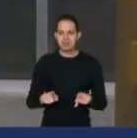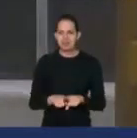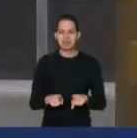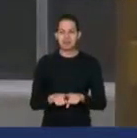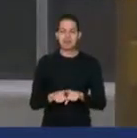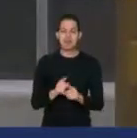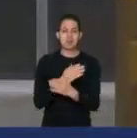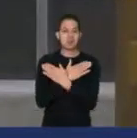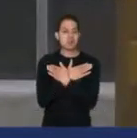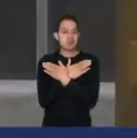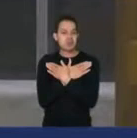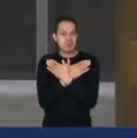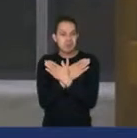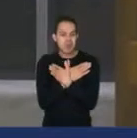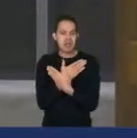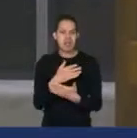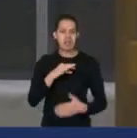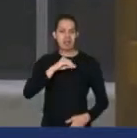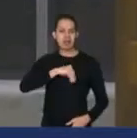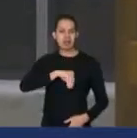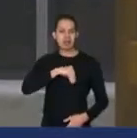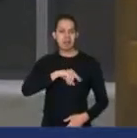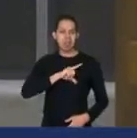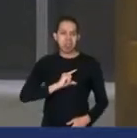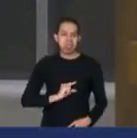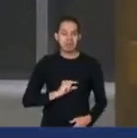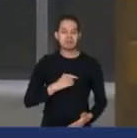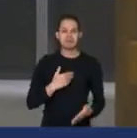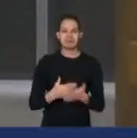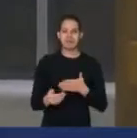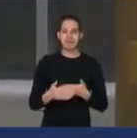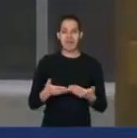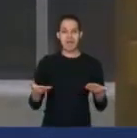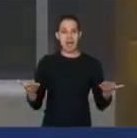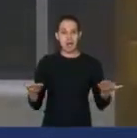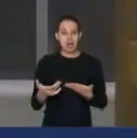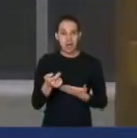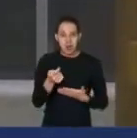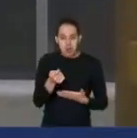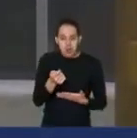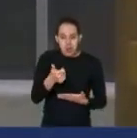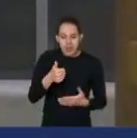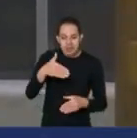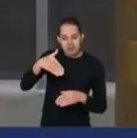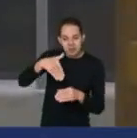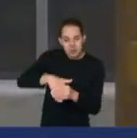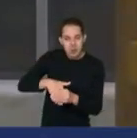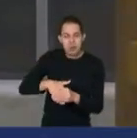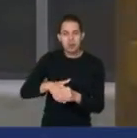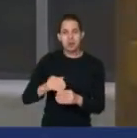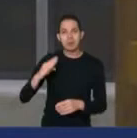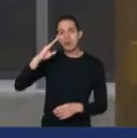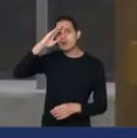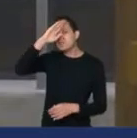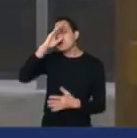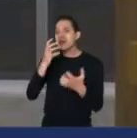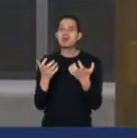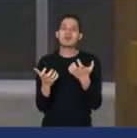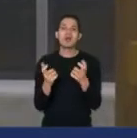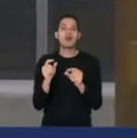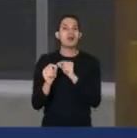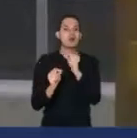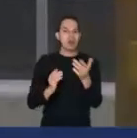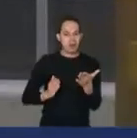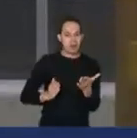desemprego, dos baixos salários. Agora, faltando 90 dias, ele consegue aprovar